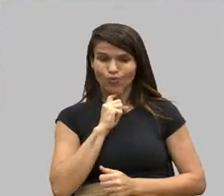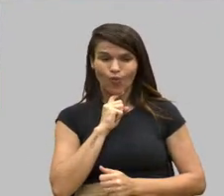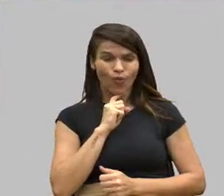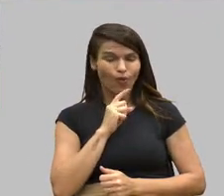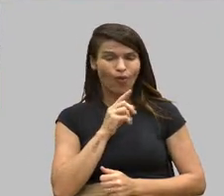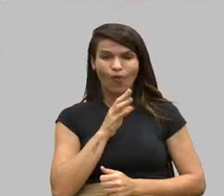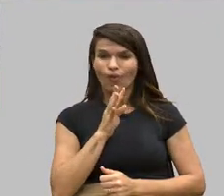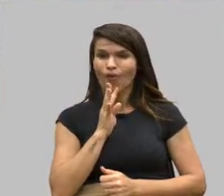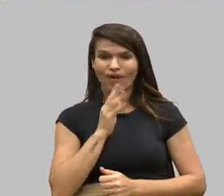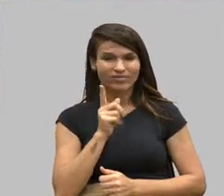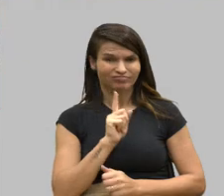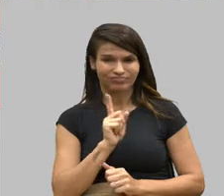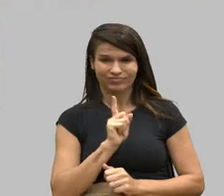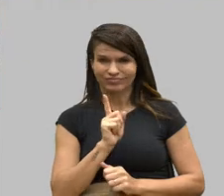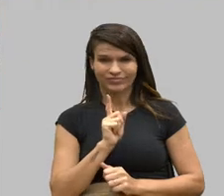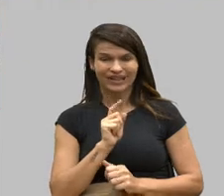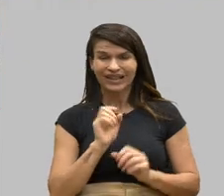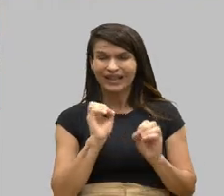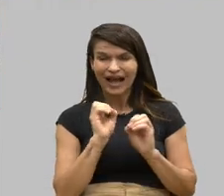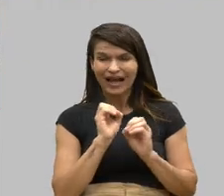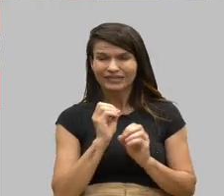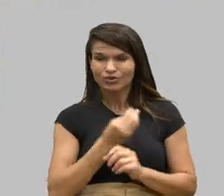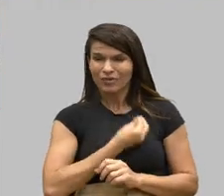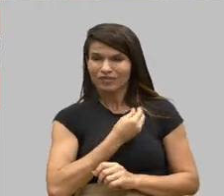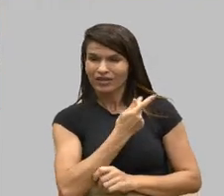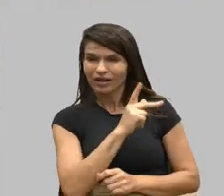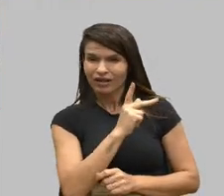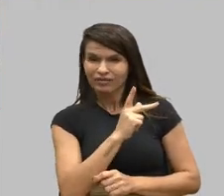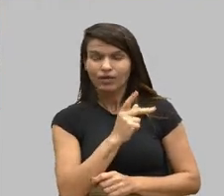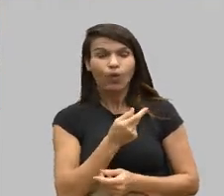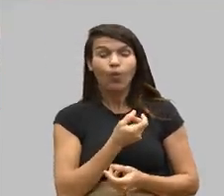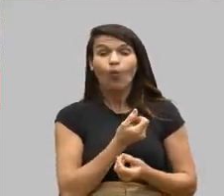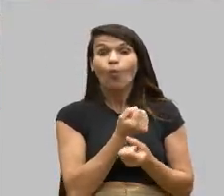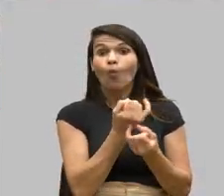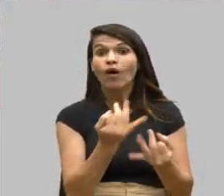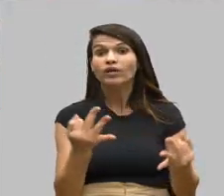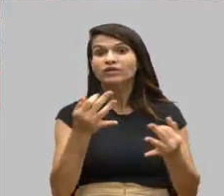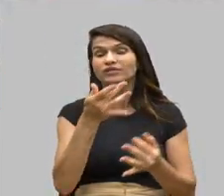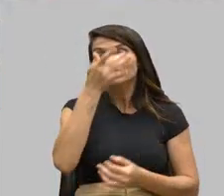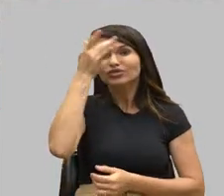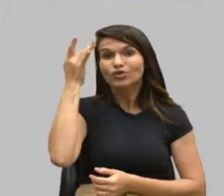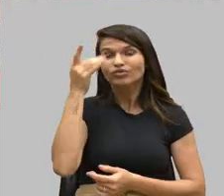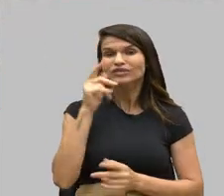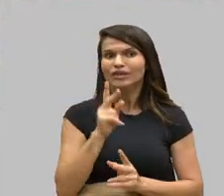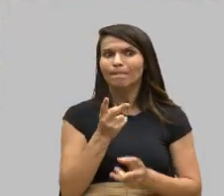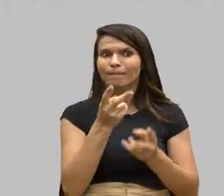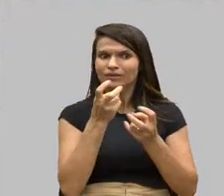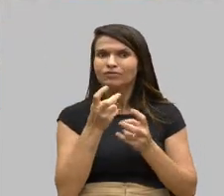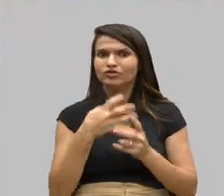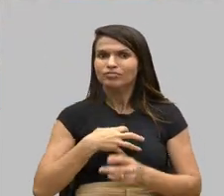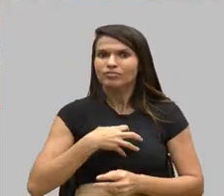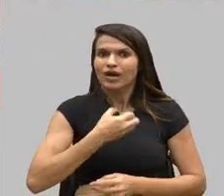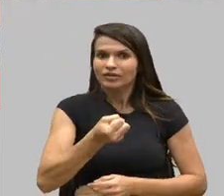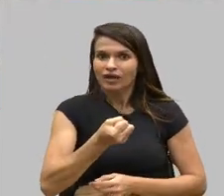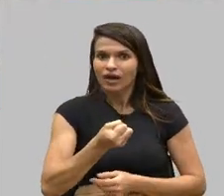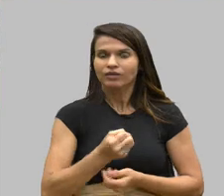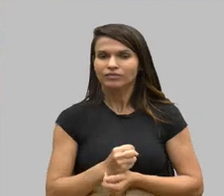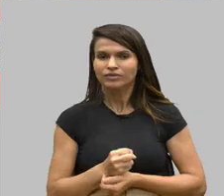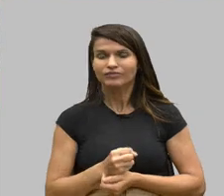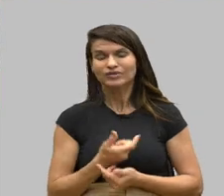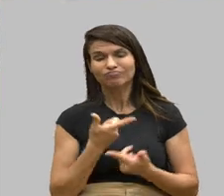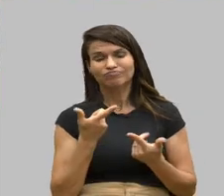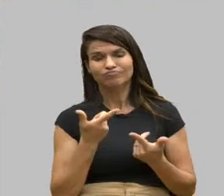Muitos de vocês já ouviram falar de quantas pessoas que se mataram e você está vendo ela sorrir, principalmente em redes sociais.